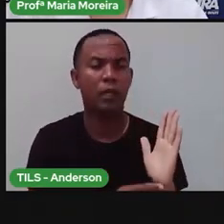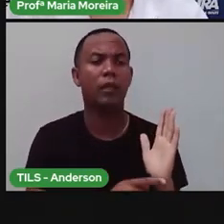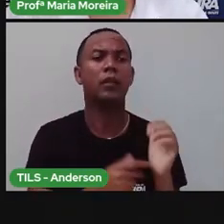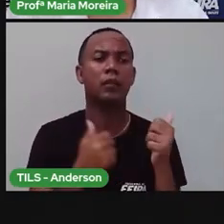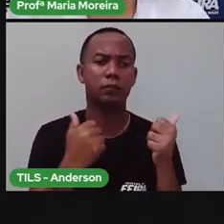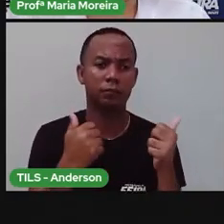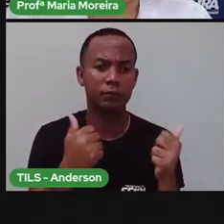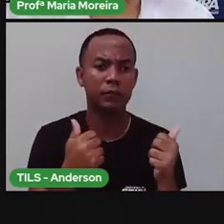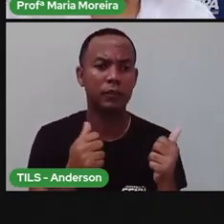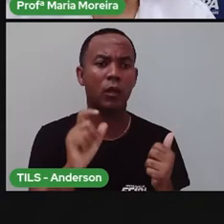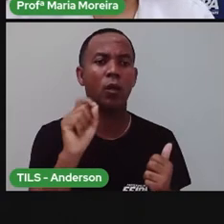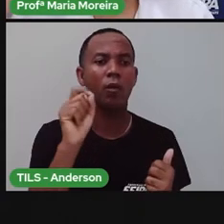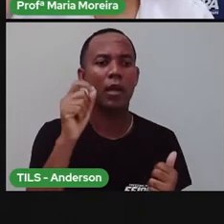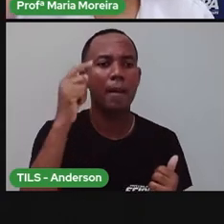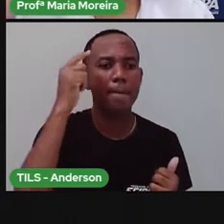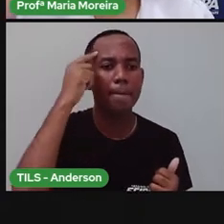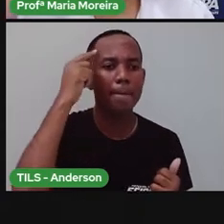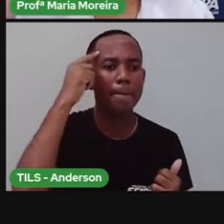também, basta ter o quê?